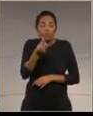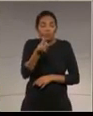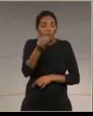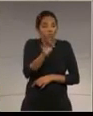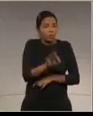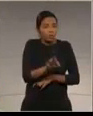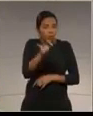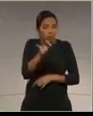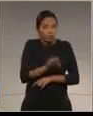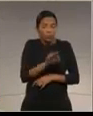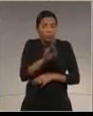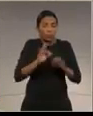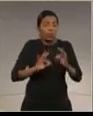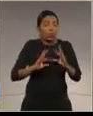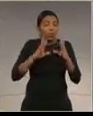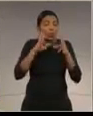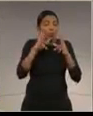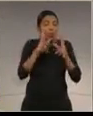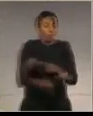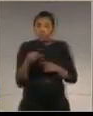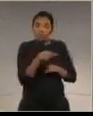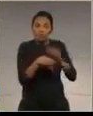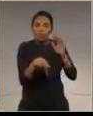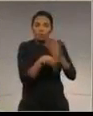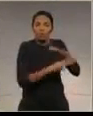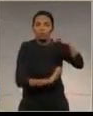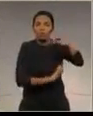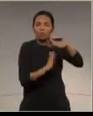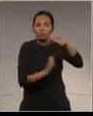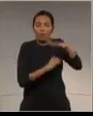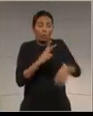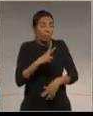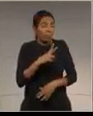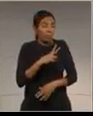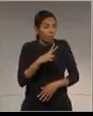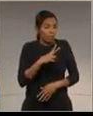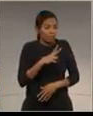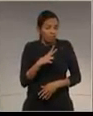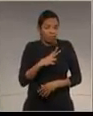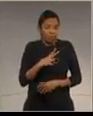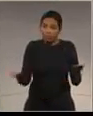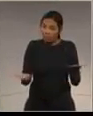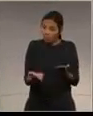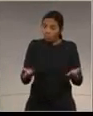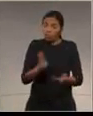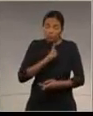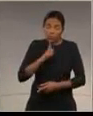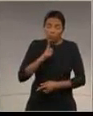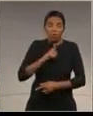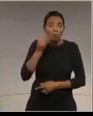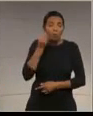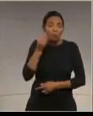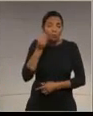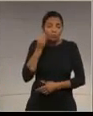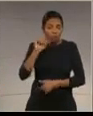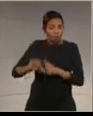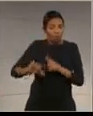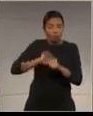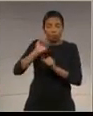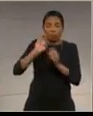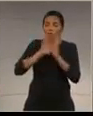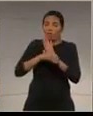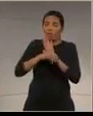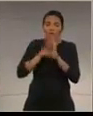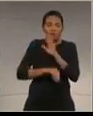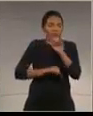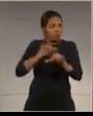do faturamento total bruto mensal arrecadado. Agora temos a oportunidade de reverter isso, reverter esse conceito, rever esse